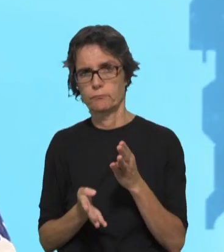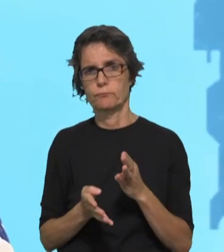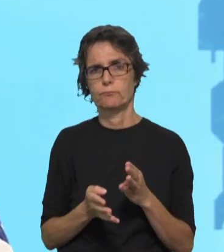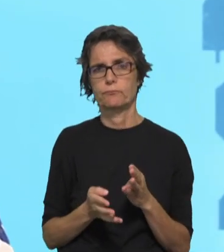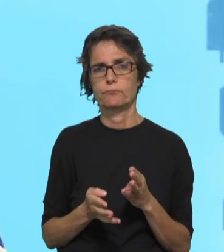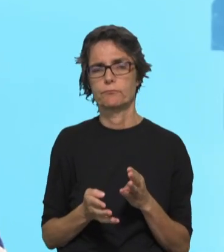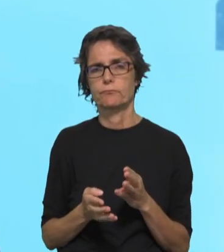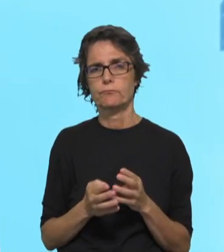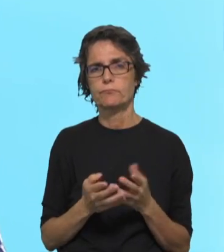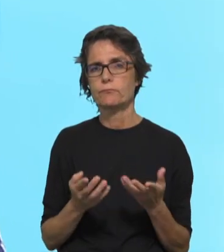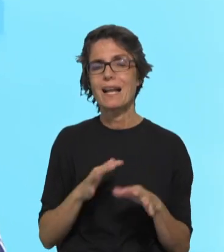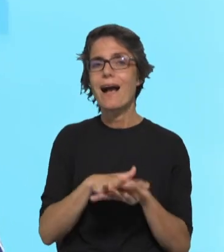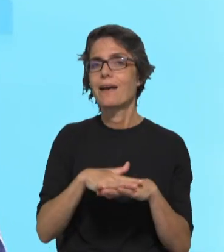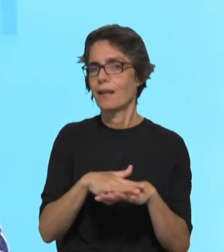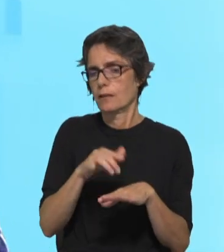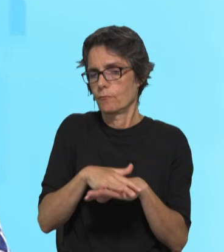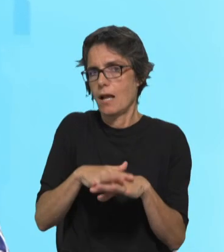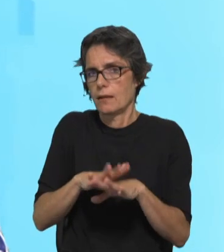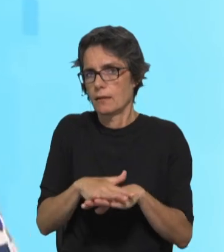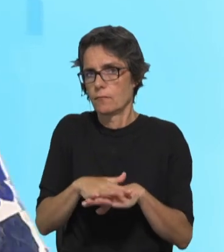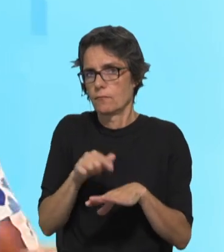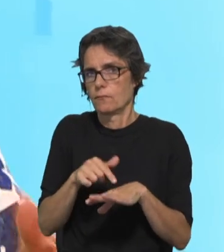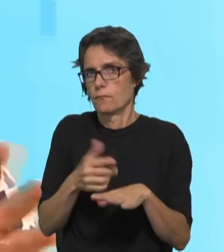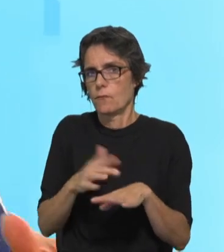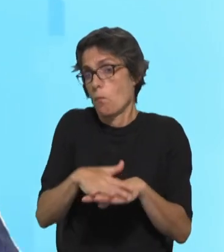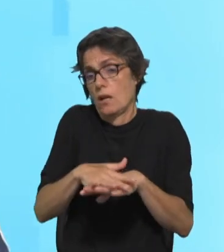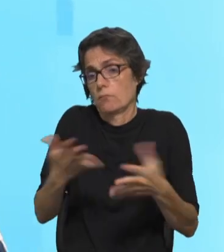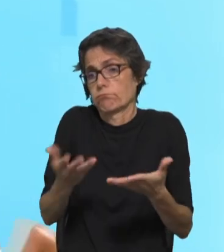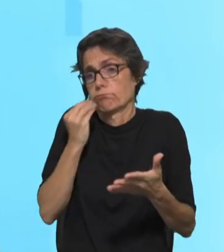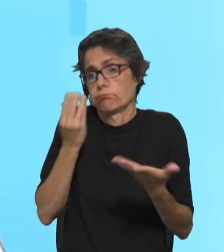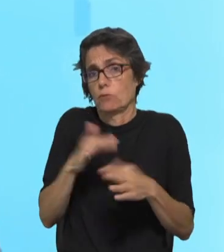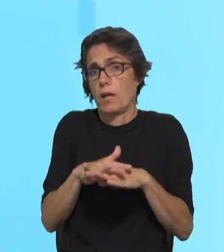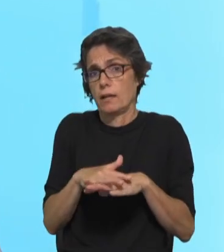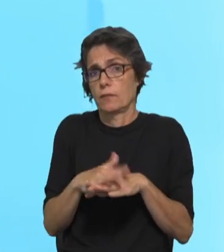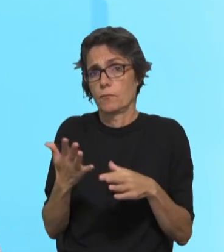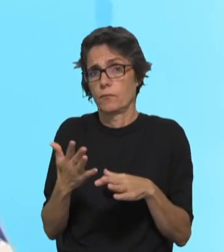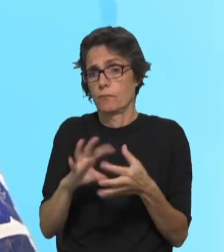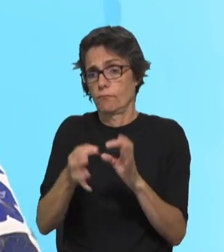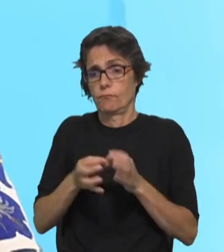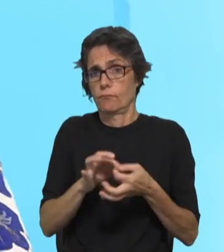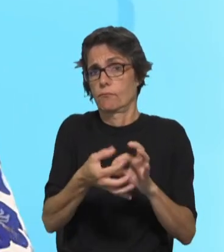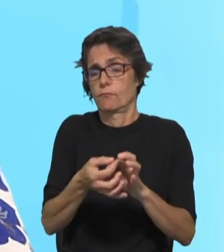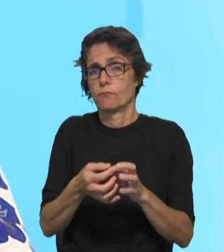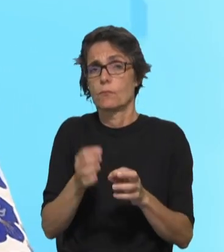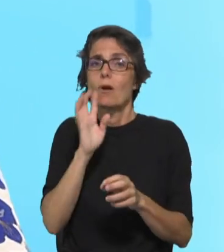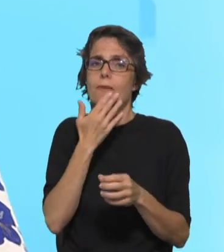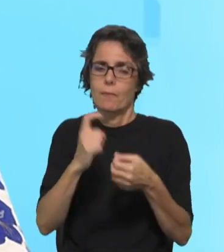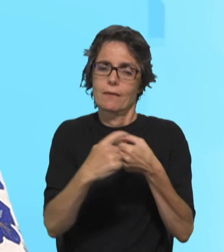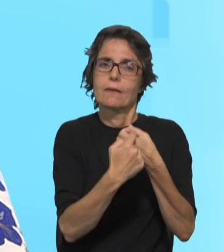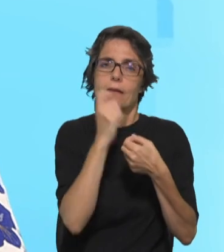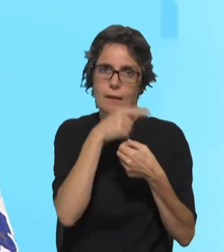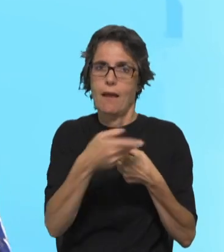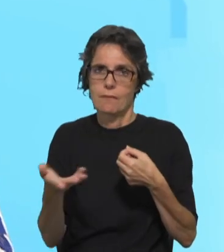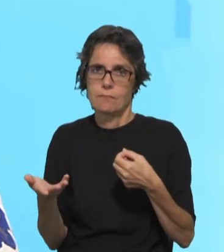Porque a rede em si é uma rede, não é? Portanto, conta depois com os membros, com as pessoas que se